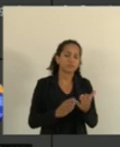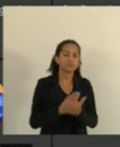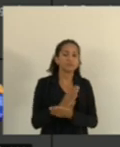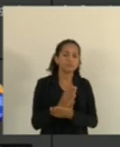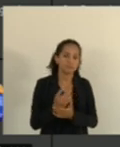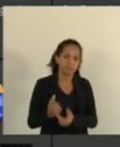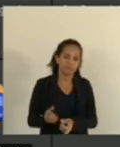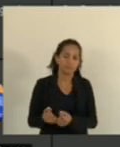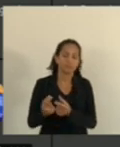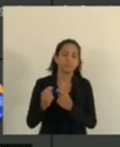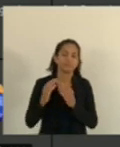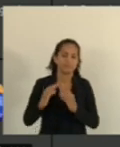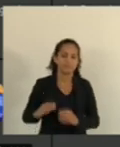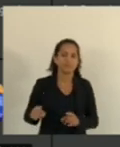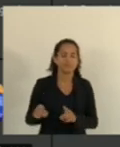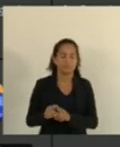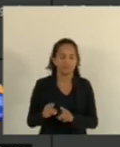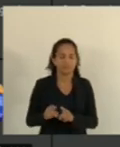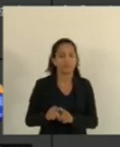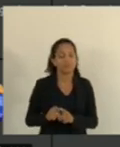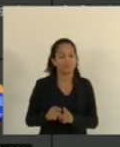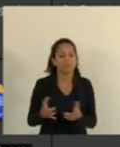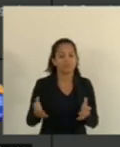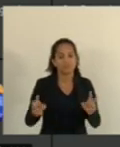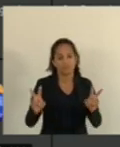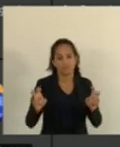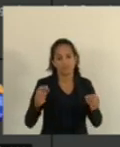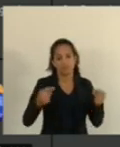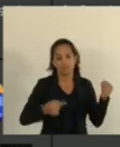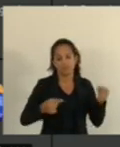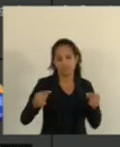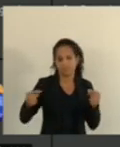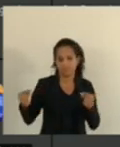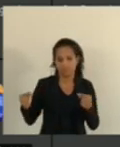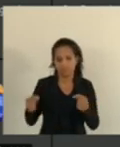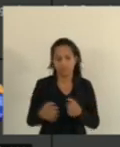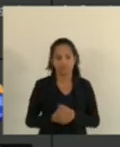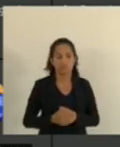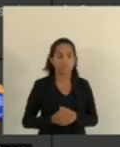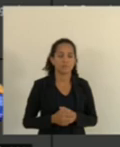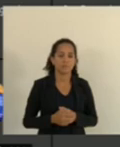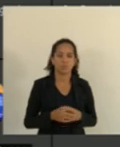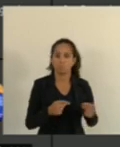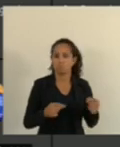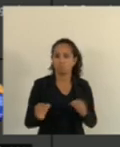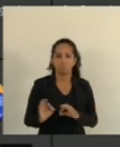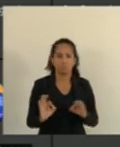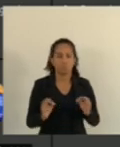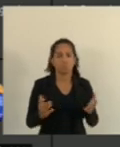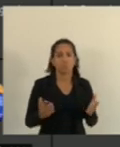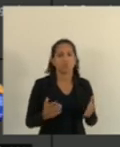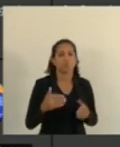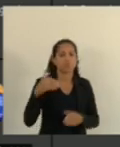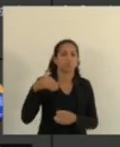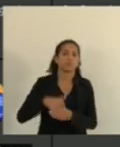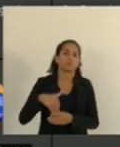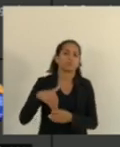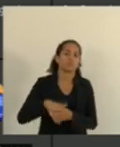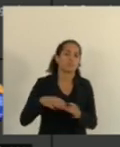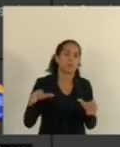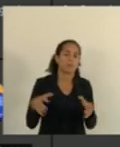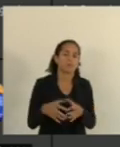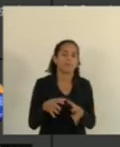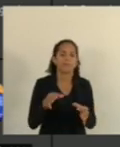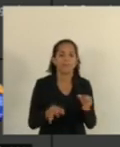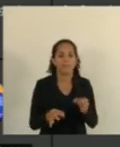de finanças e cidadania Vou colocar a matéria em discussão Não tendo quem queira discutir Vou colher os votos inicialmente Na comissão